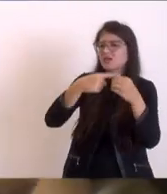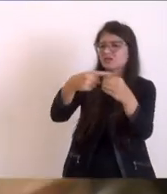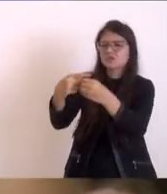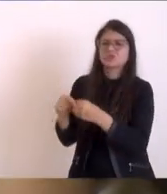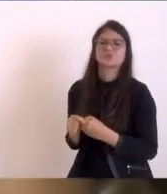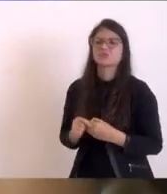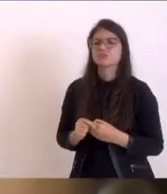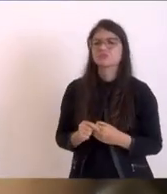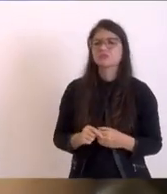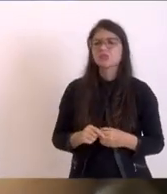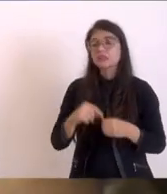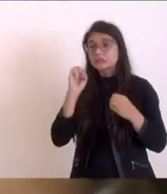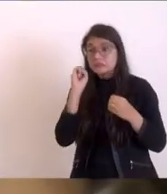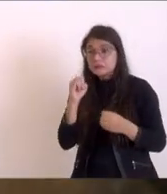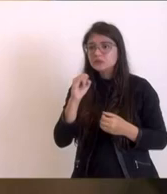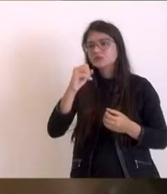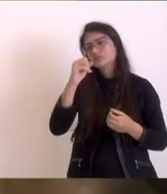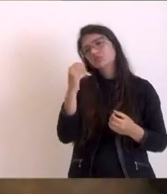que o recurso se esgotar